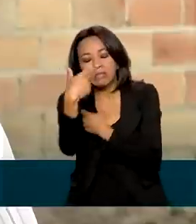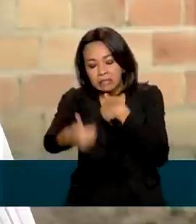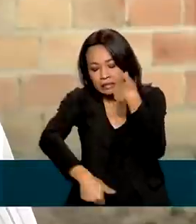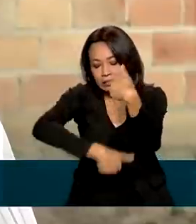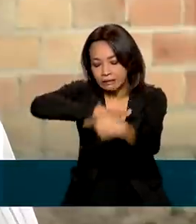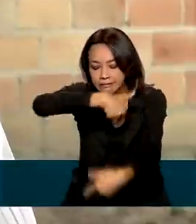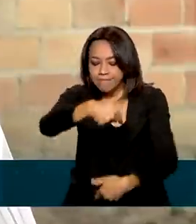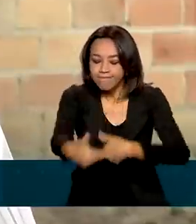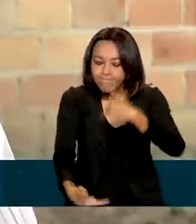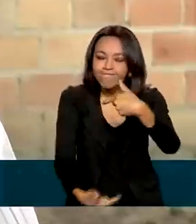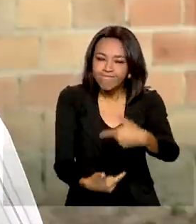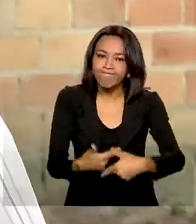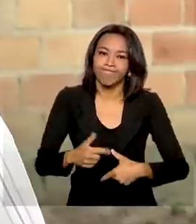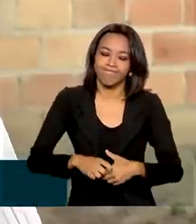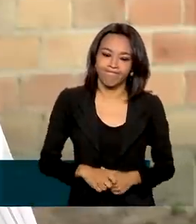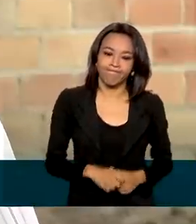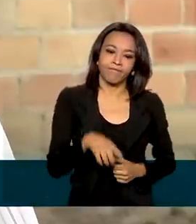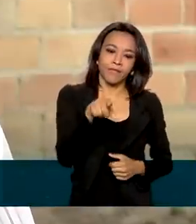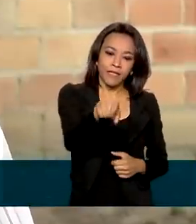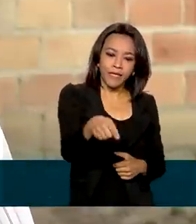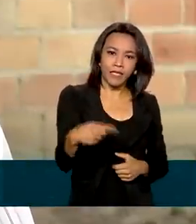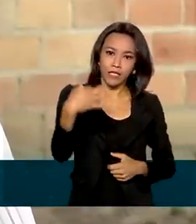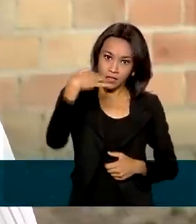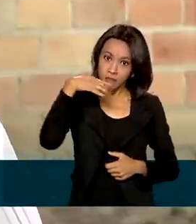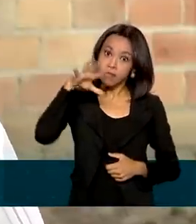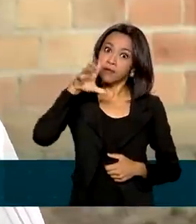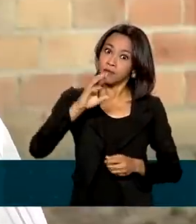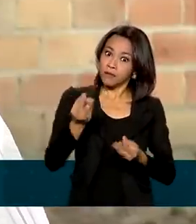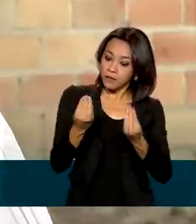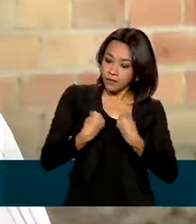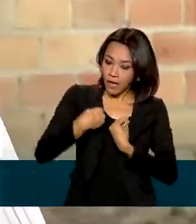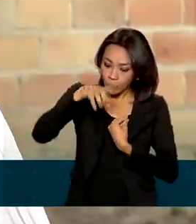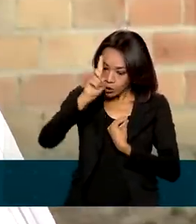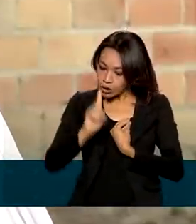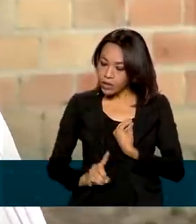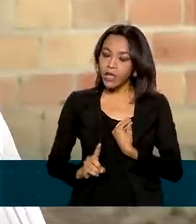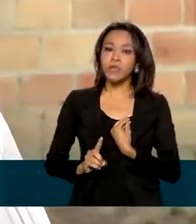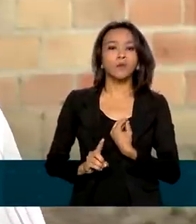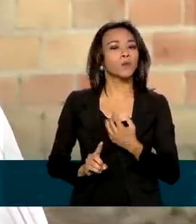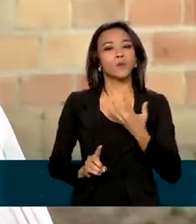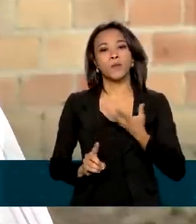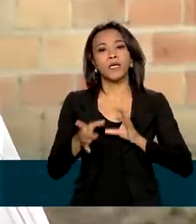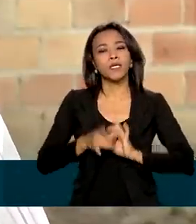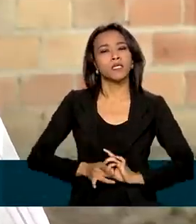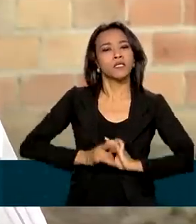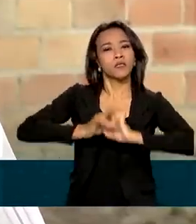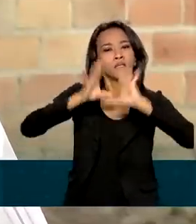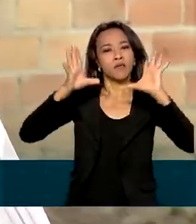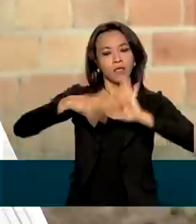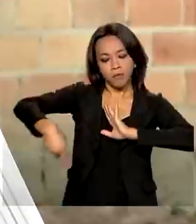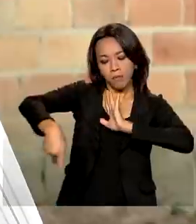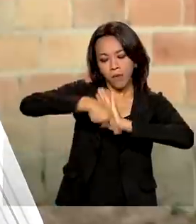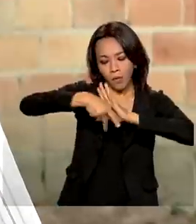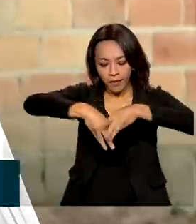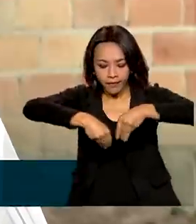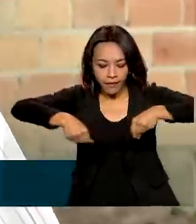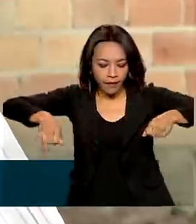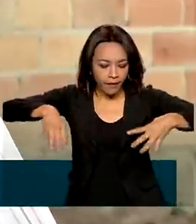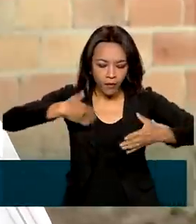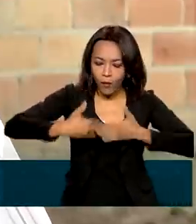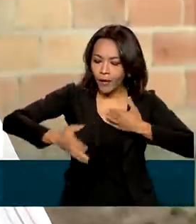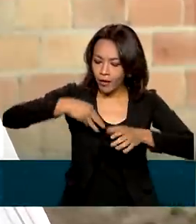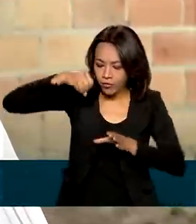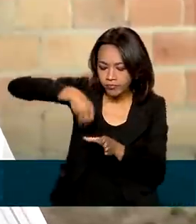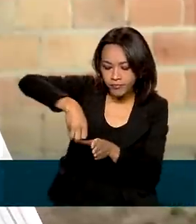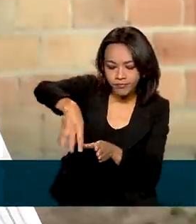Esse título, ele dá esse direito de você ter liberdade na sua terra, você plantar o que você quer,